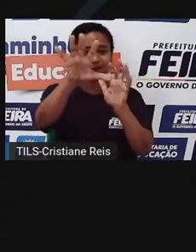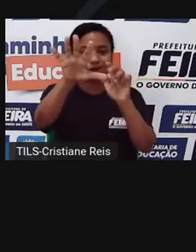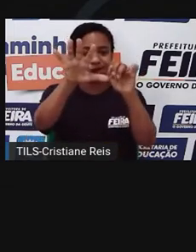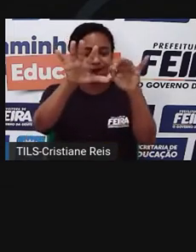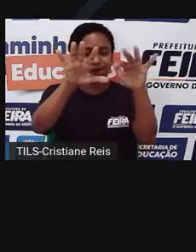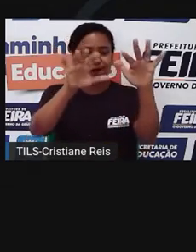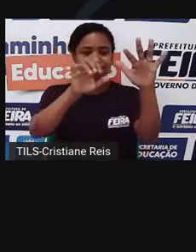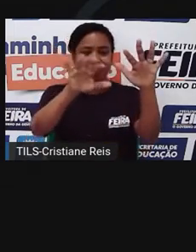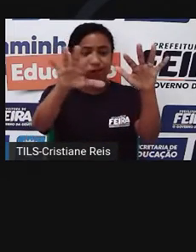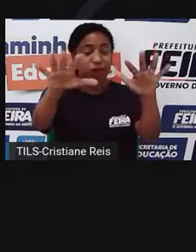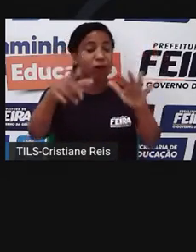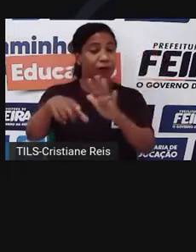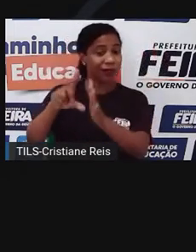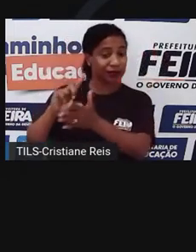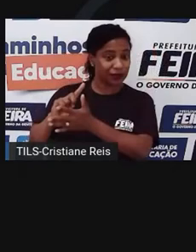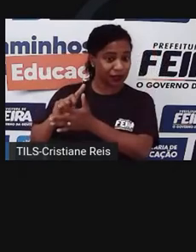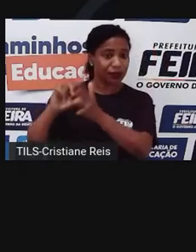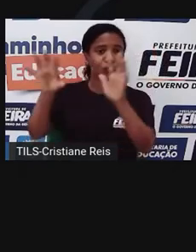até 10 anos atrás.